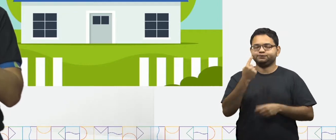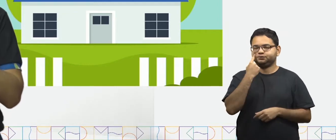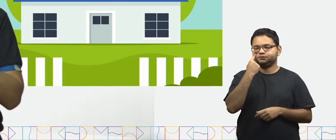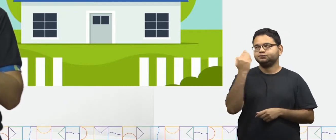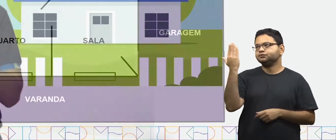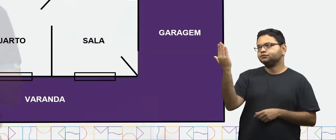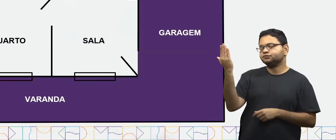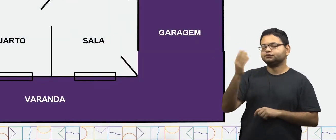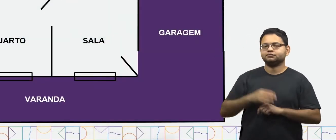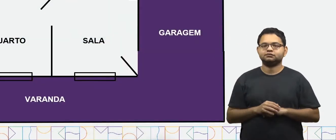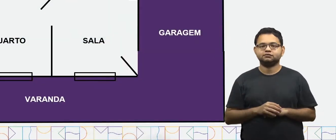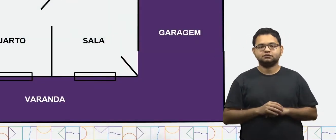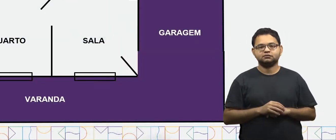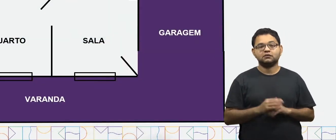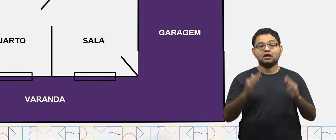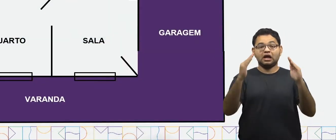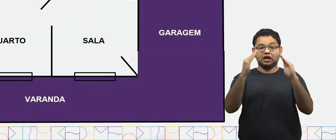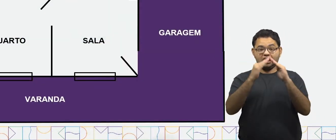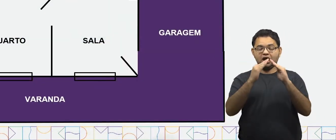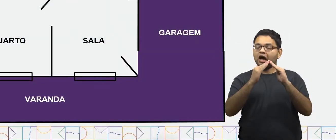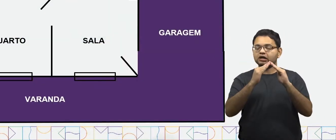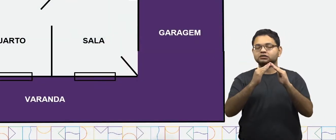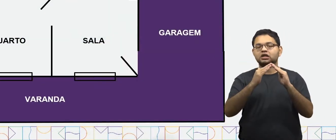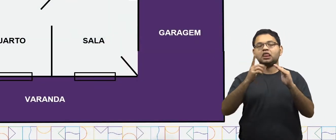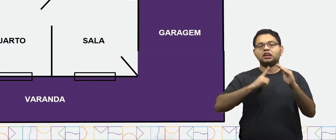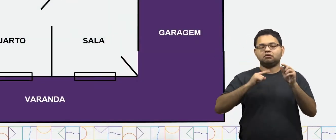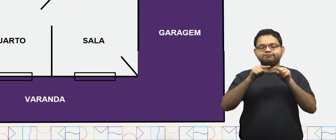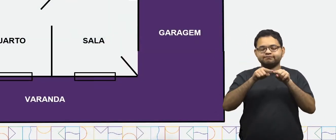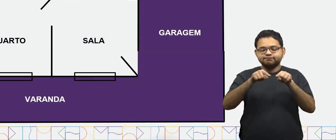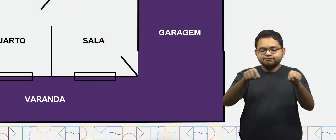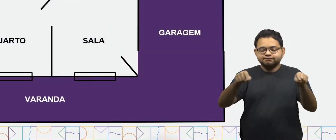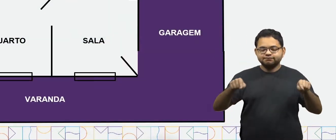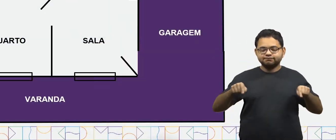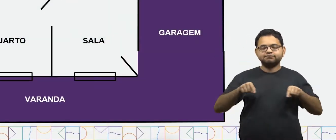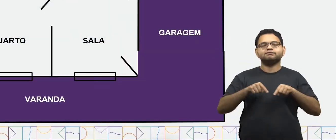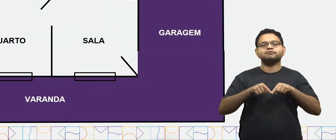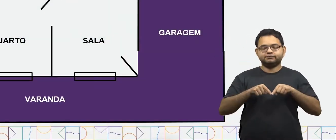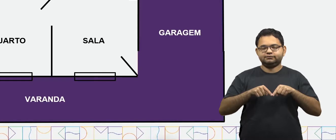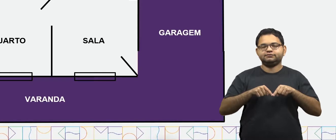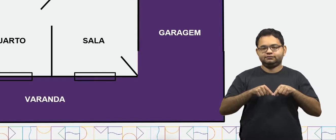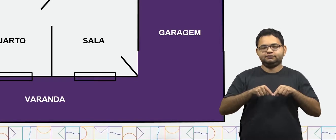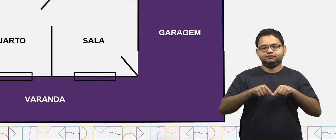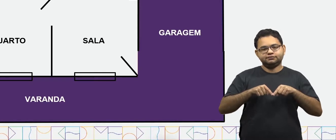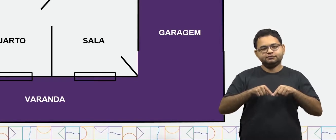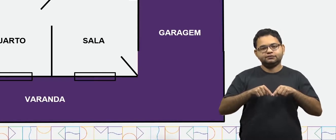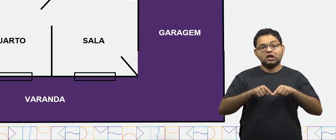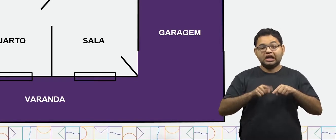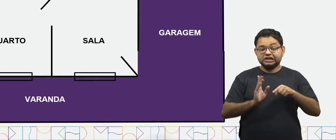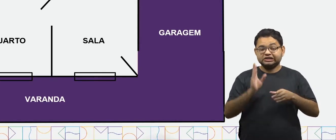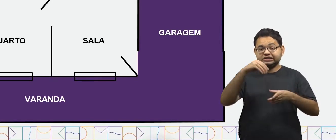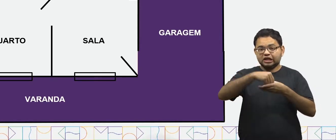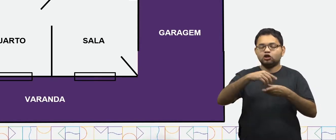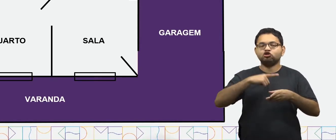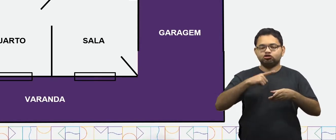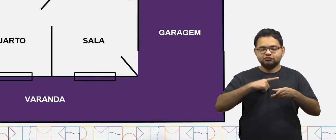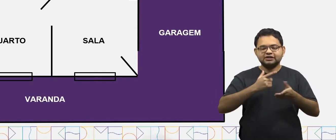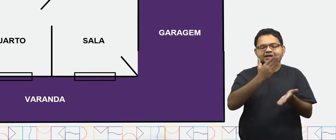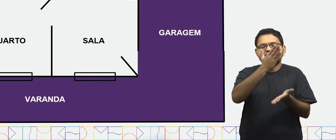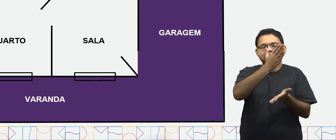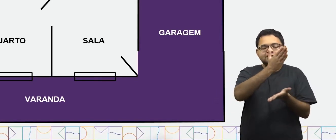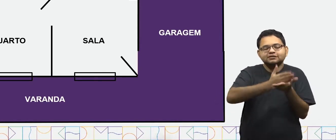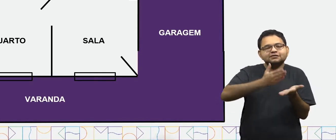o seguinte. Essa casa possui um formato quadrado, e neste quadrado existem